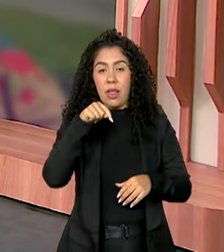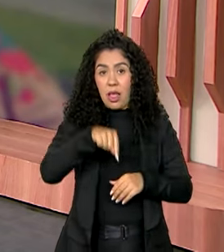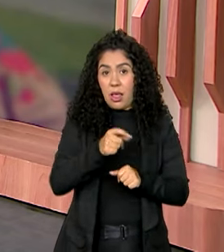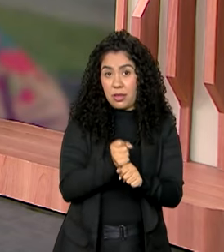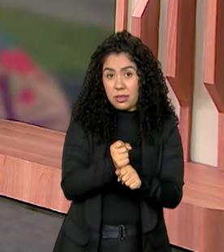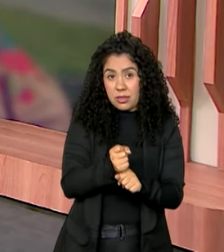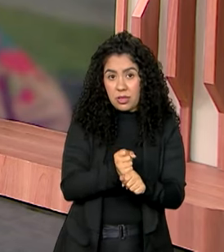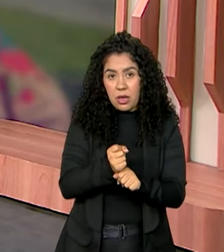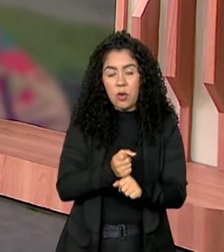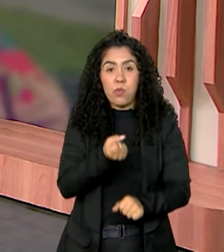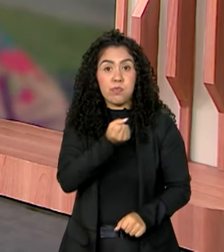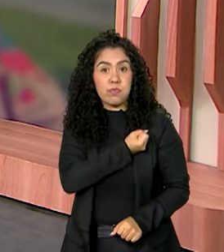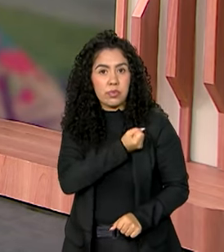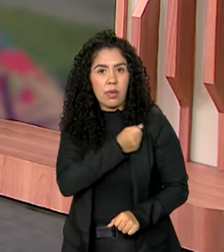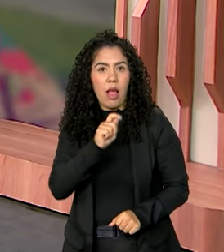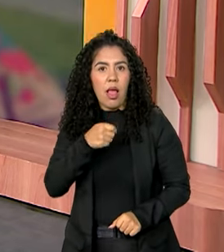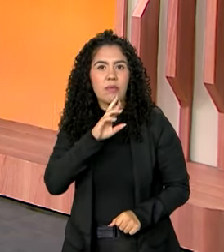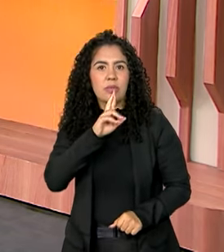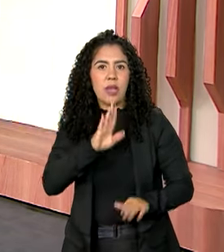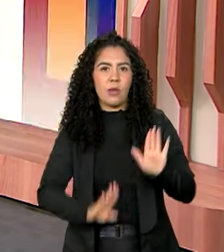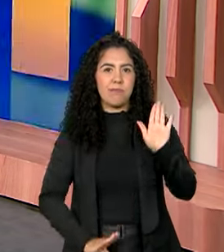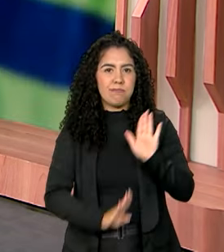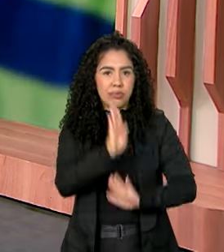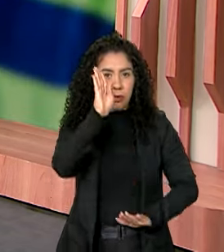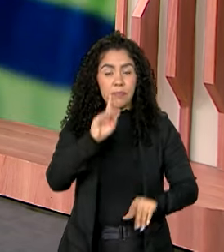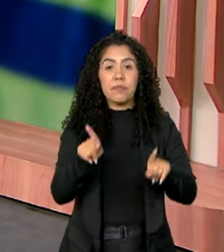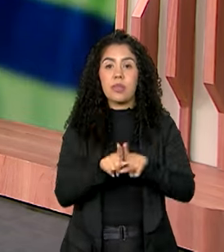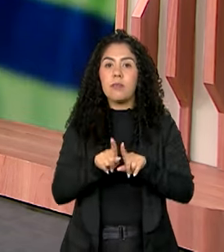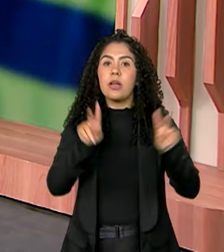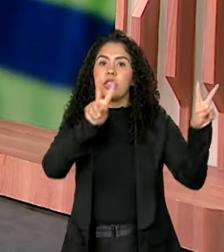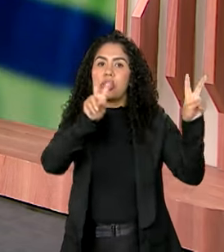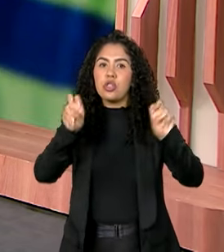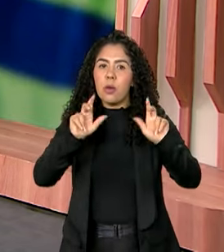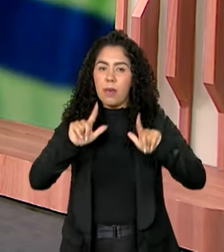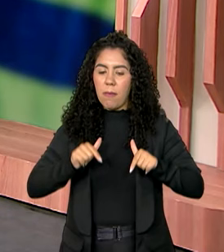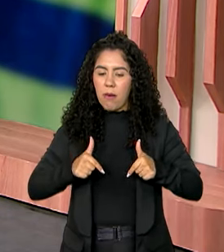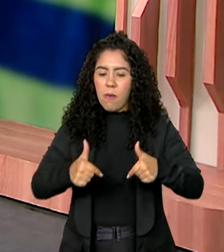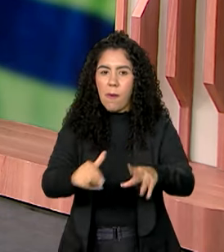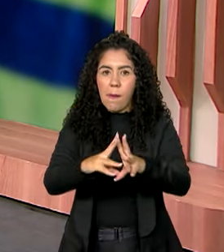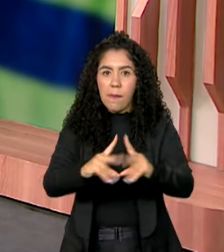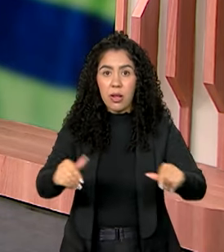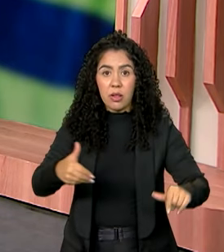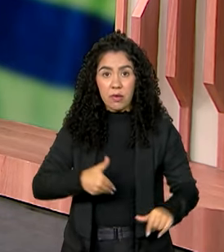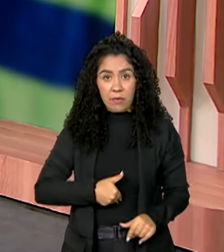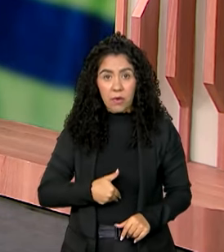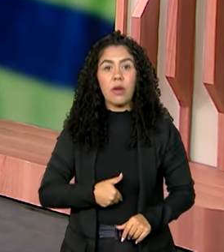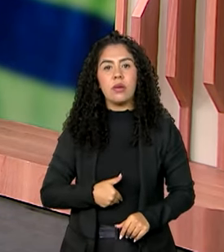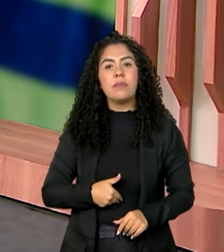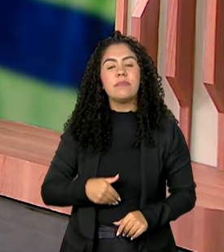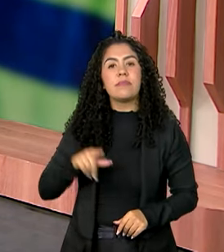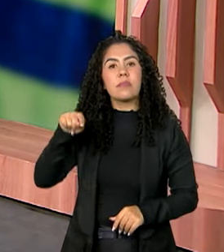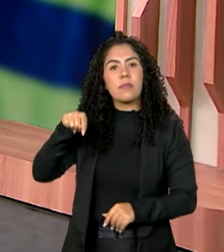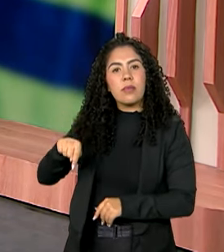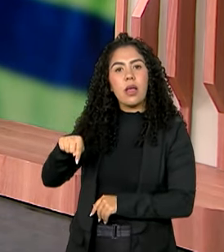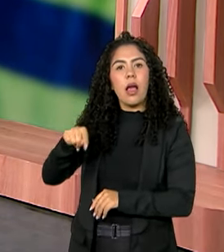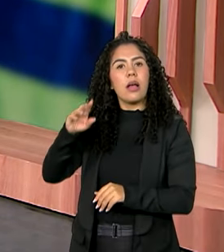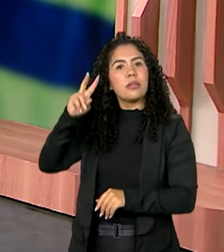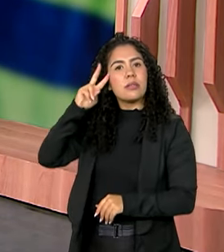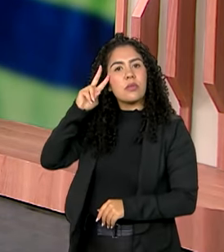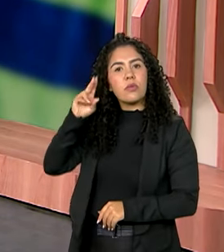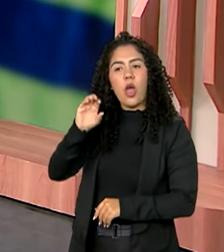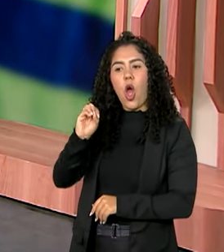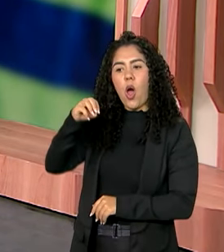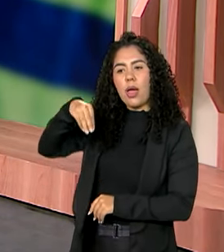ano. O número é um recorde. Do Combate à Fome, nós vamos para a saúde. Na segunda-feira, a Organização Mundial da